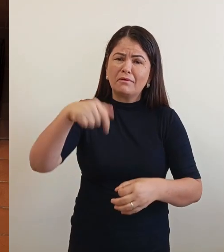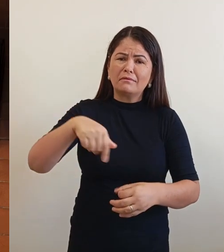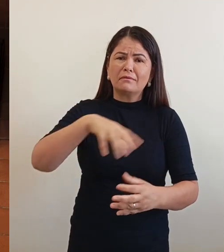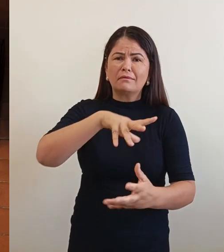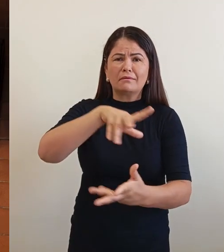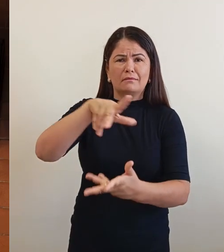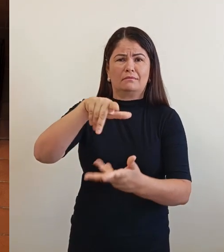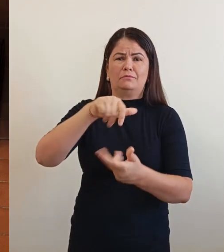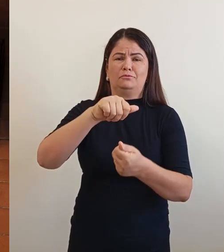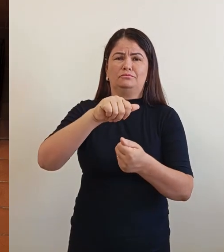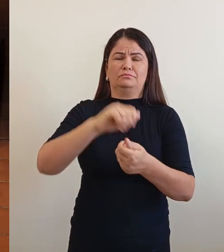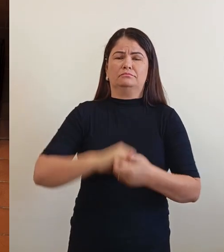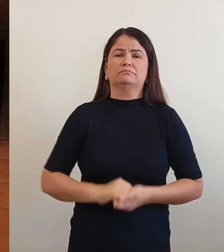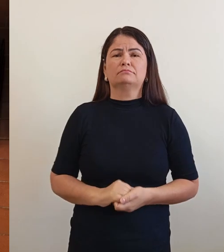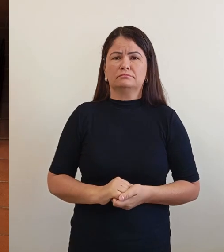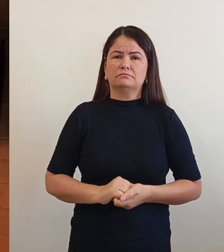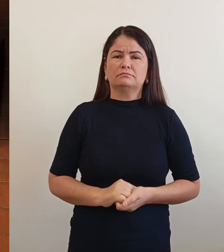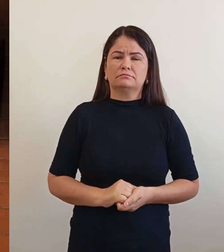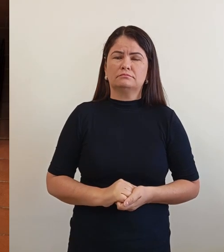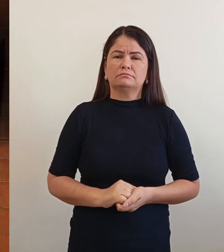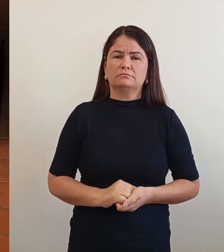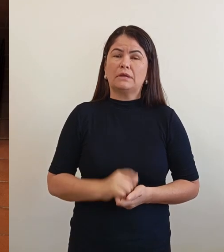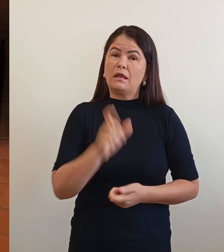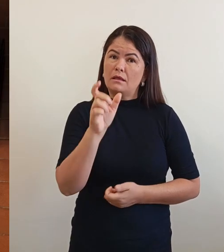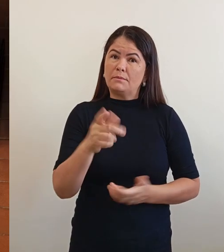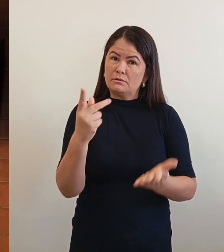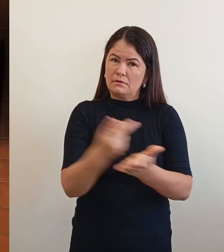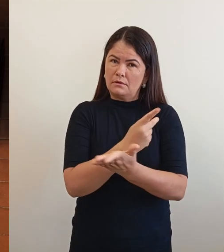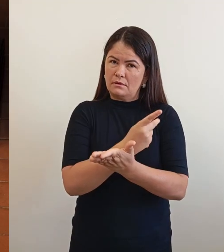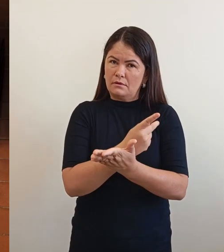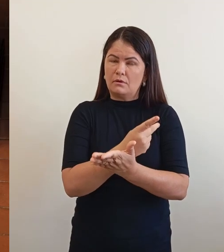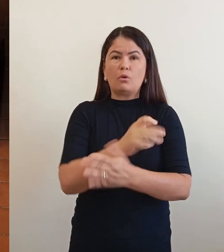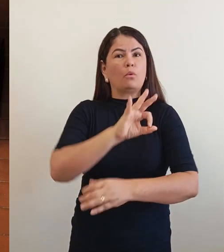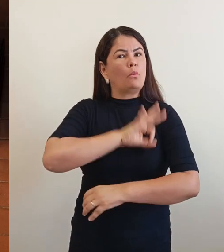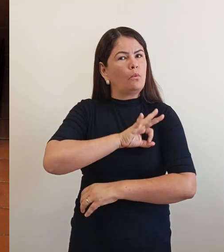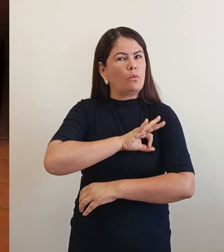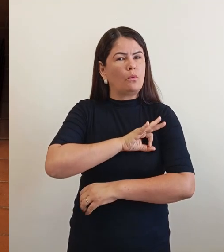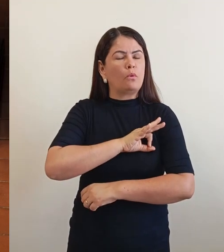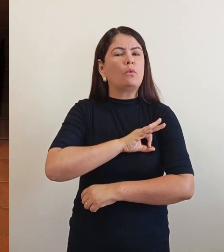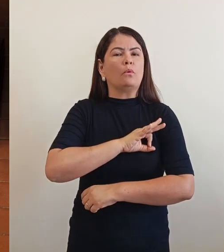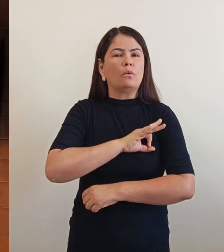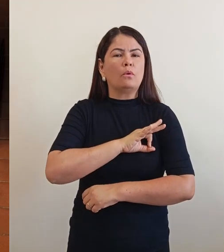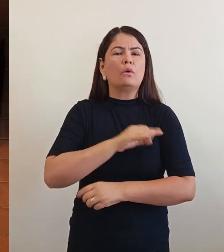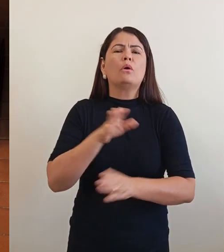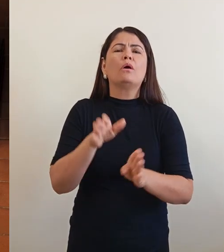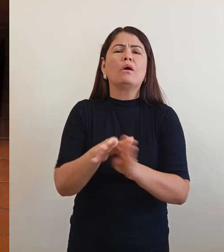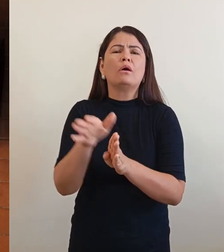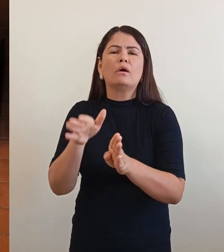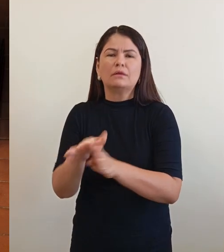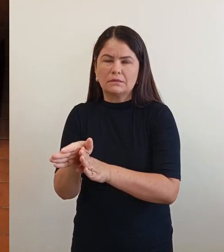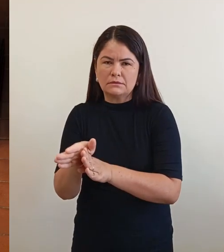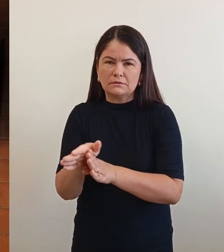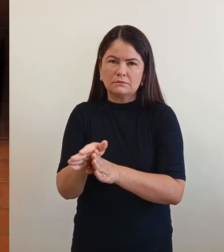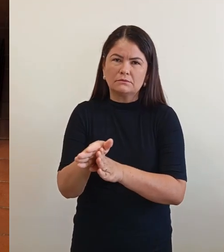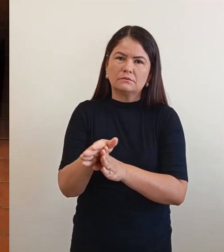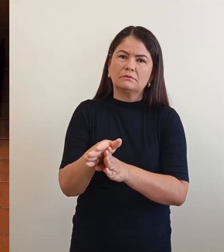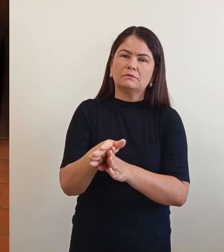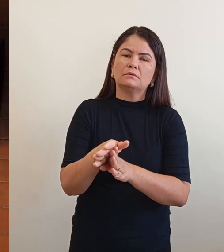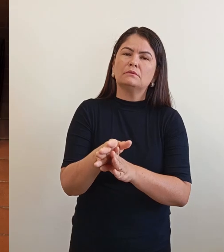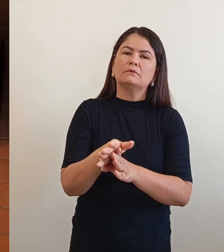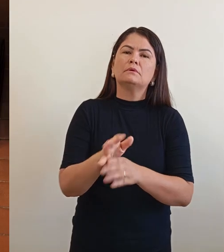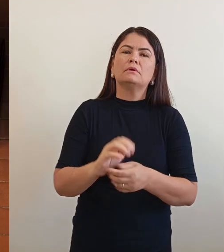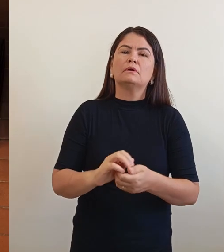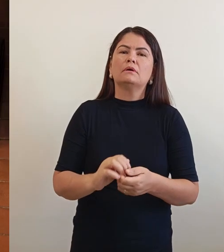policiais, eles vão estar orientando a pessoa. O primeiro passo é um